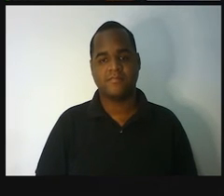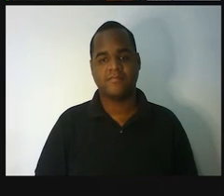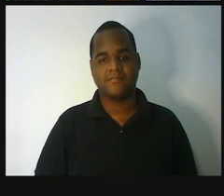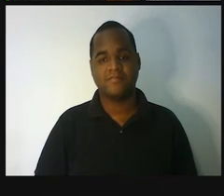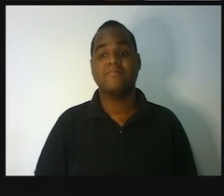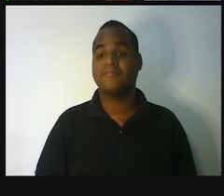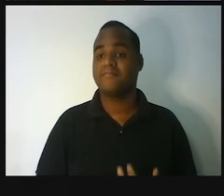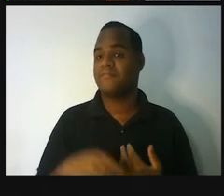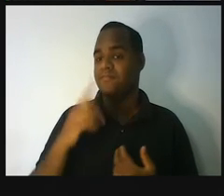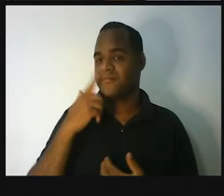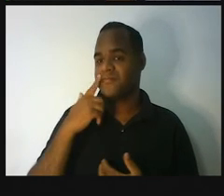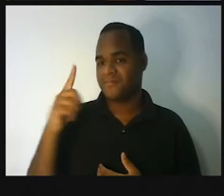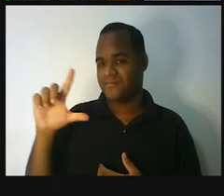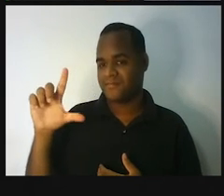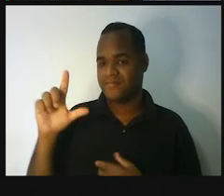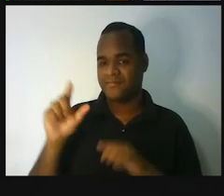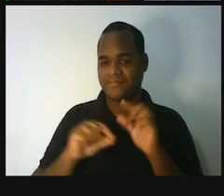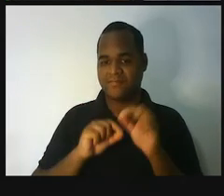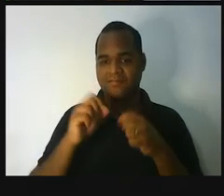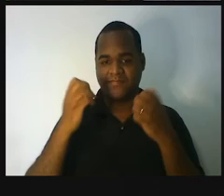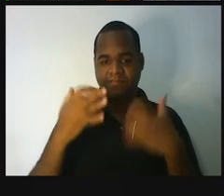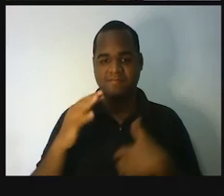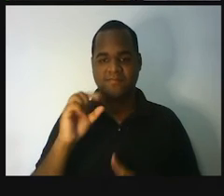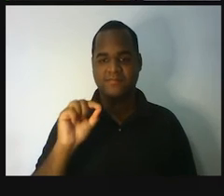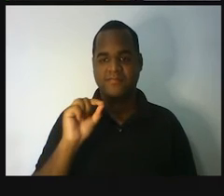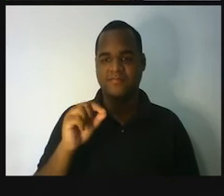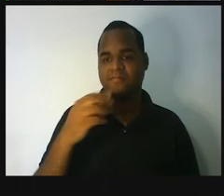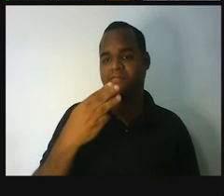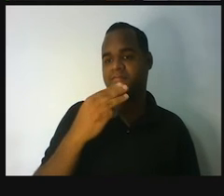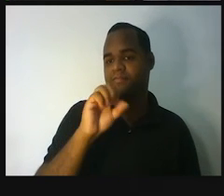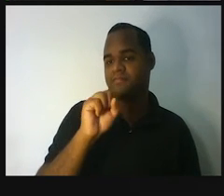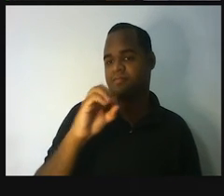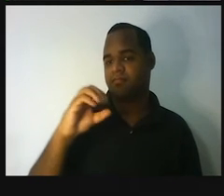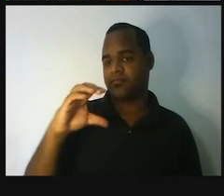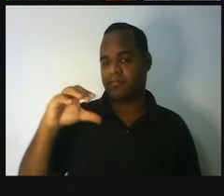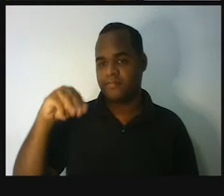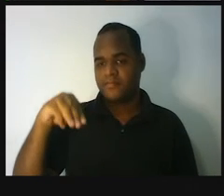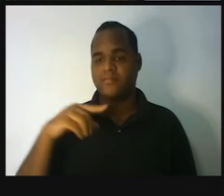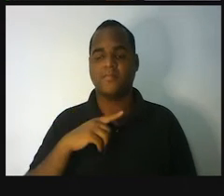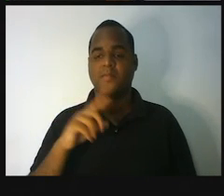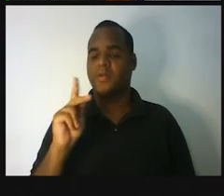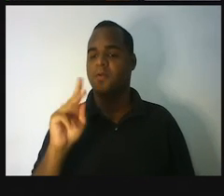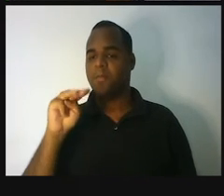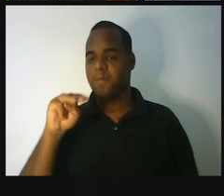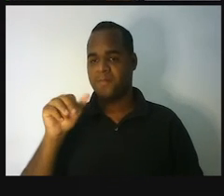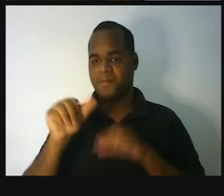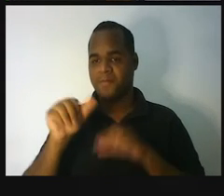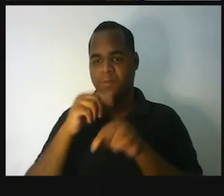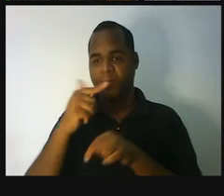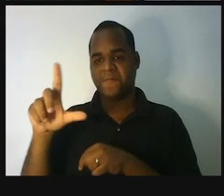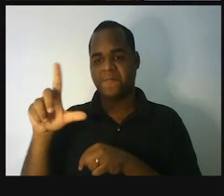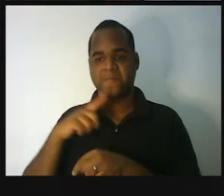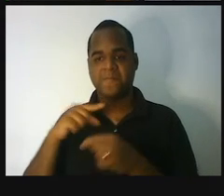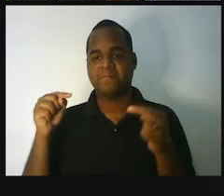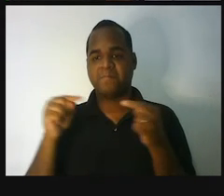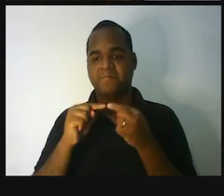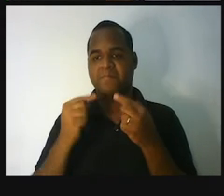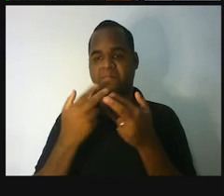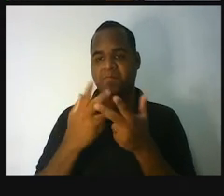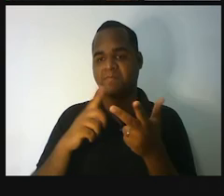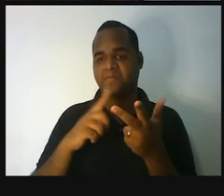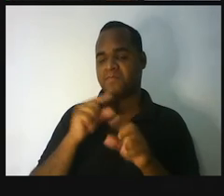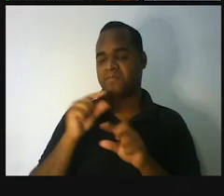Mais uma. 380 centímetros para quilômetros. Então, primeiro, acha no